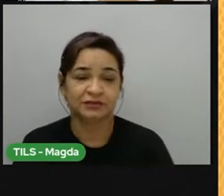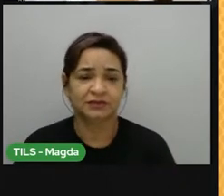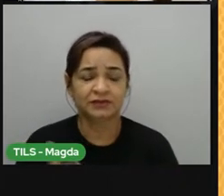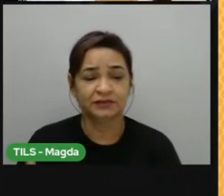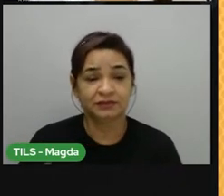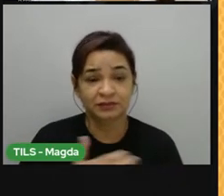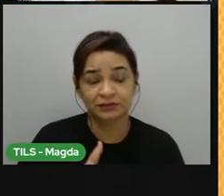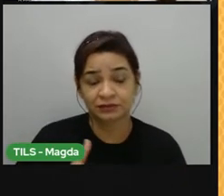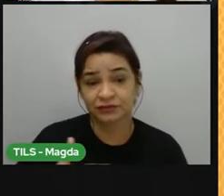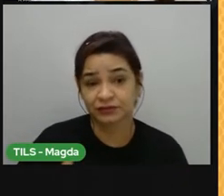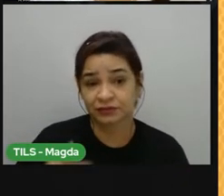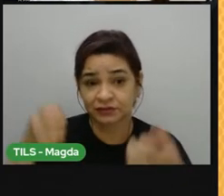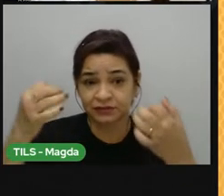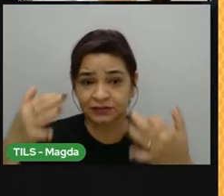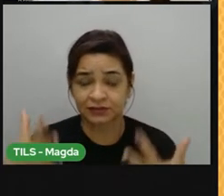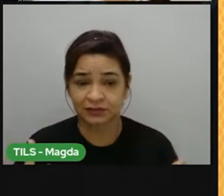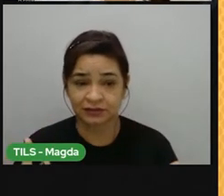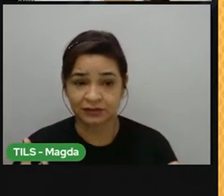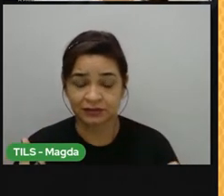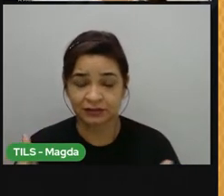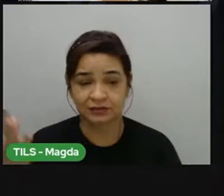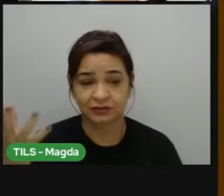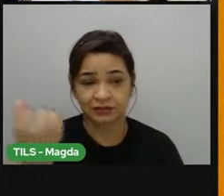continuar falando sobre clima e tempo.